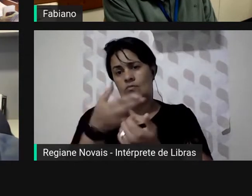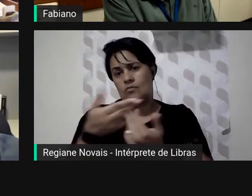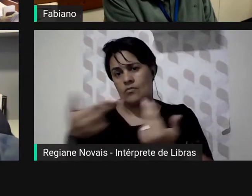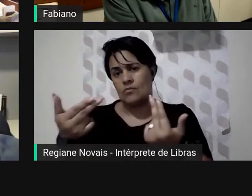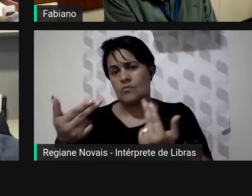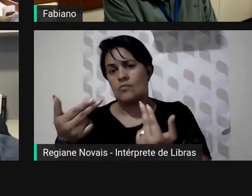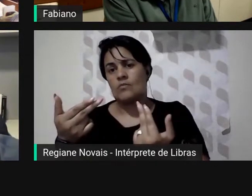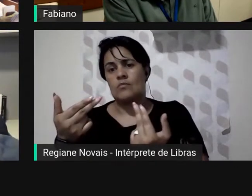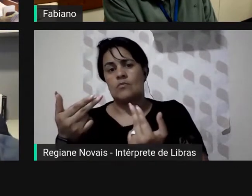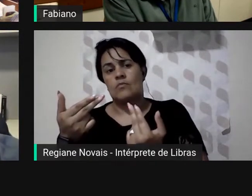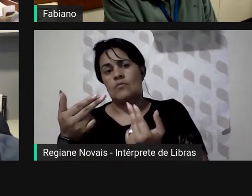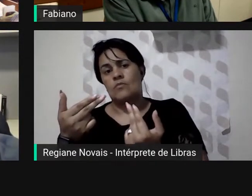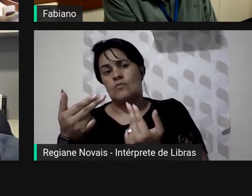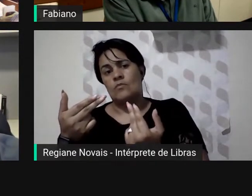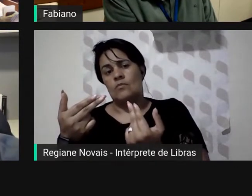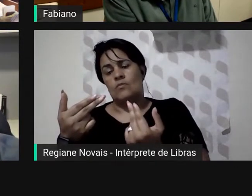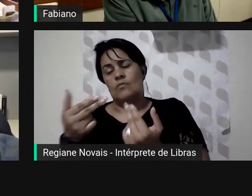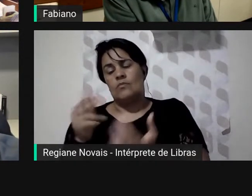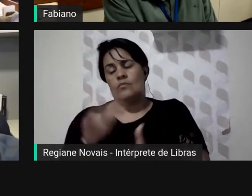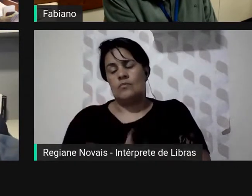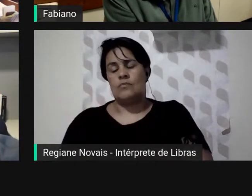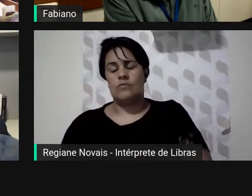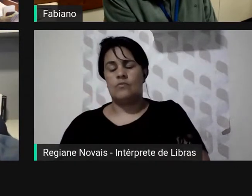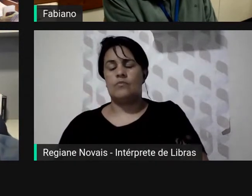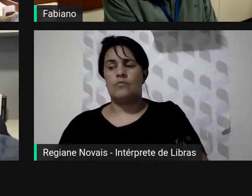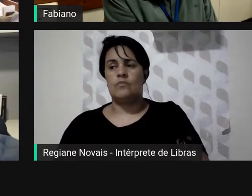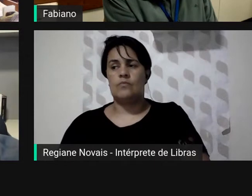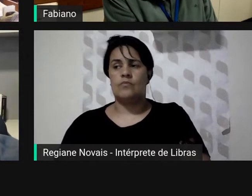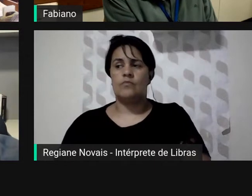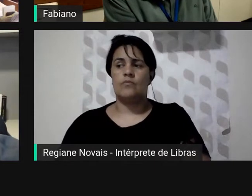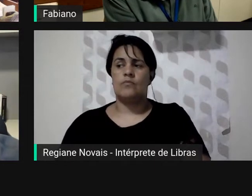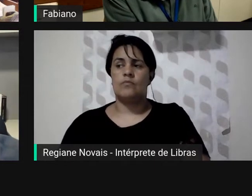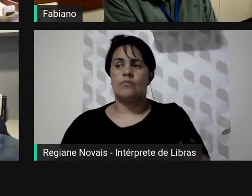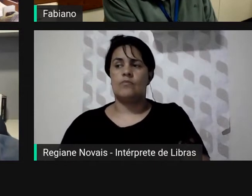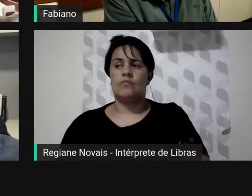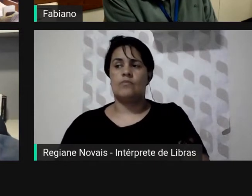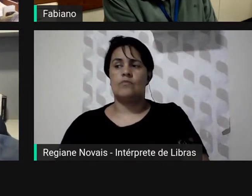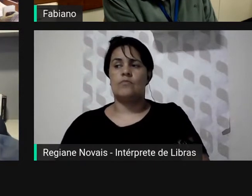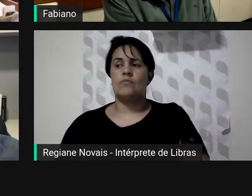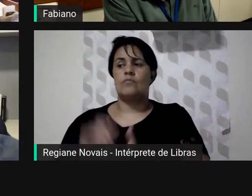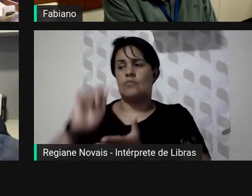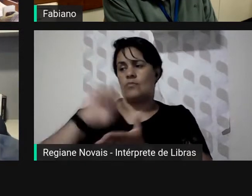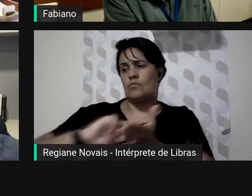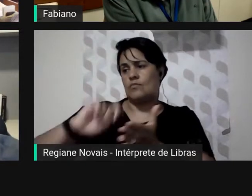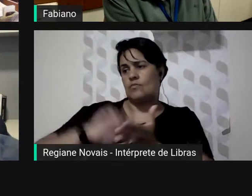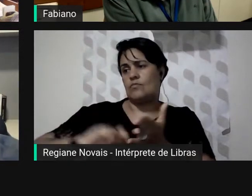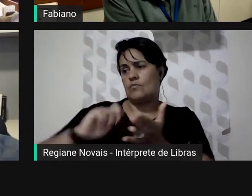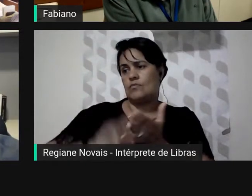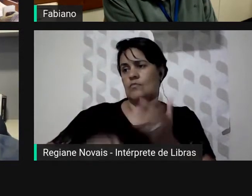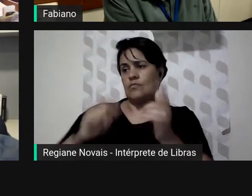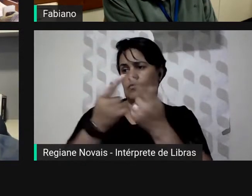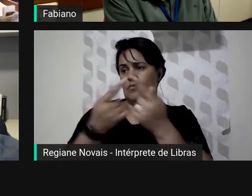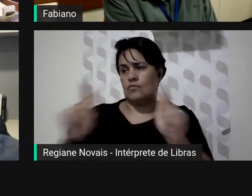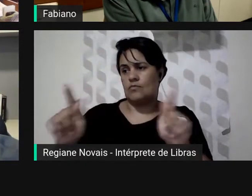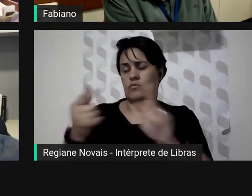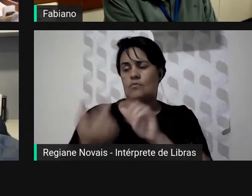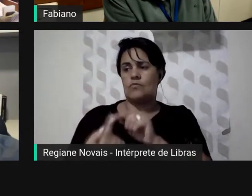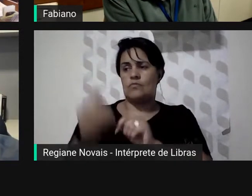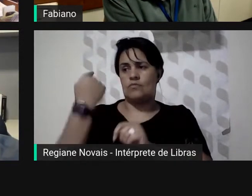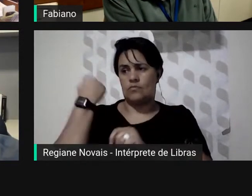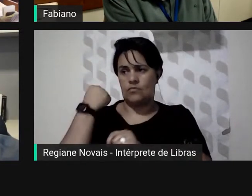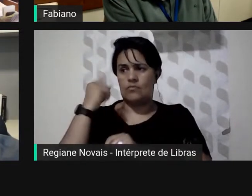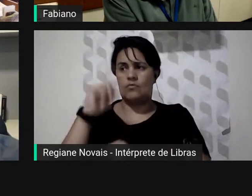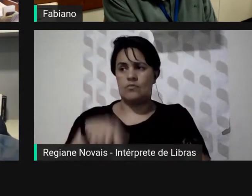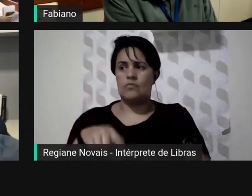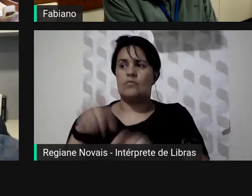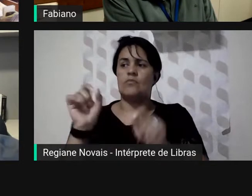dessa dessa ortografia antiga o que faz com que a transcrição